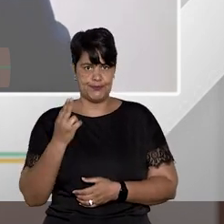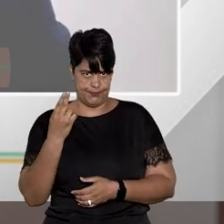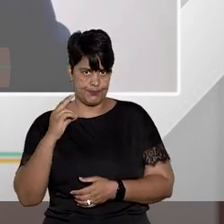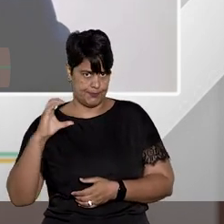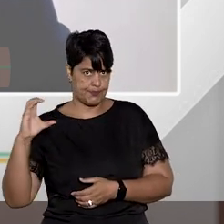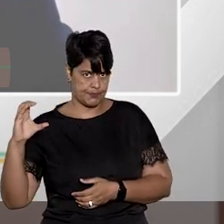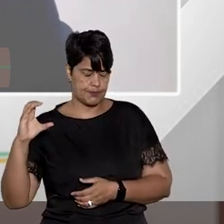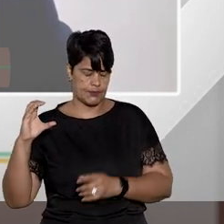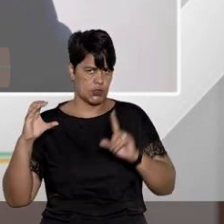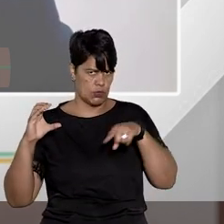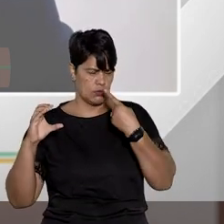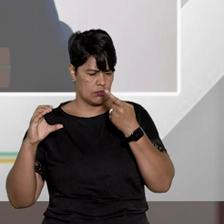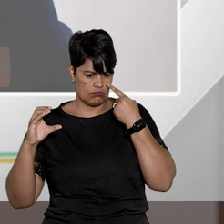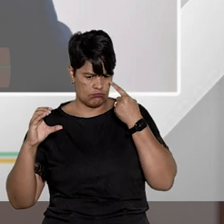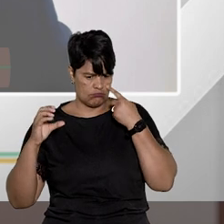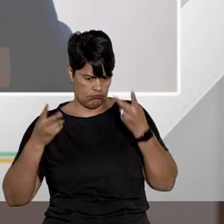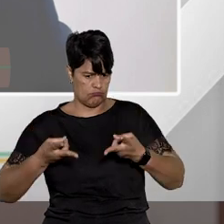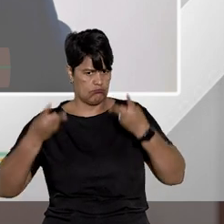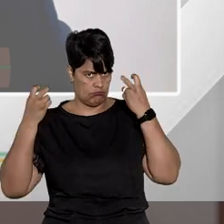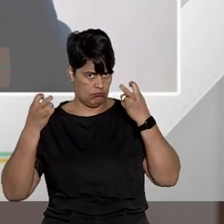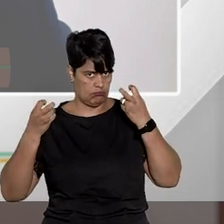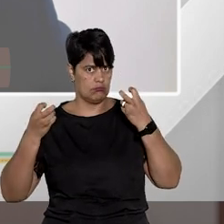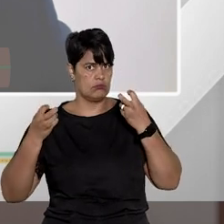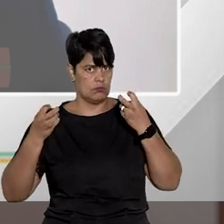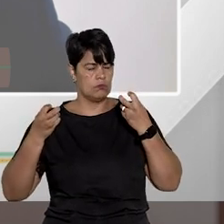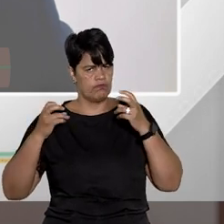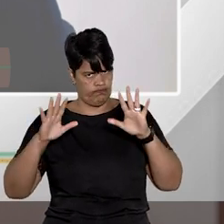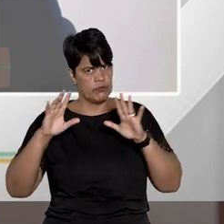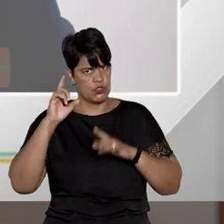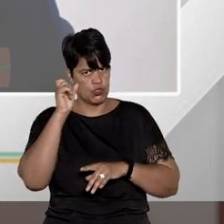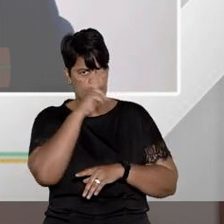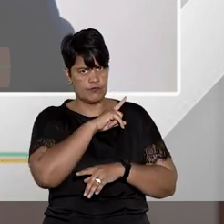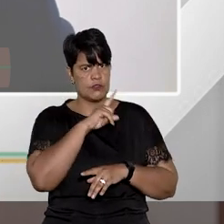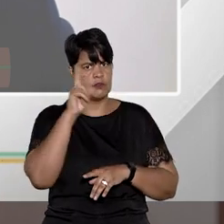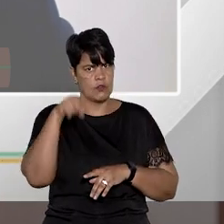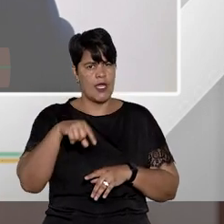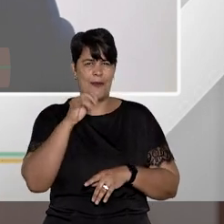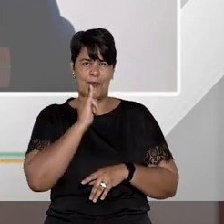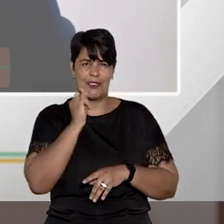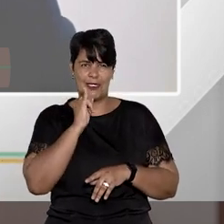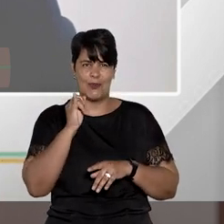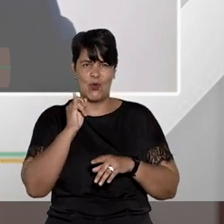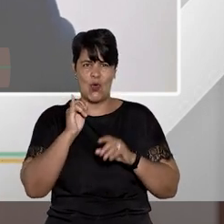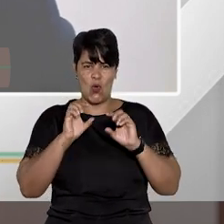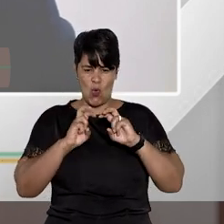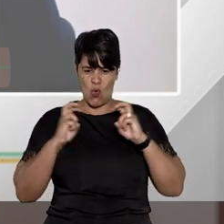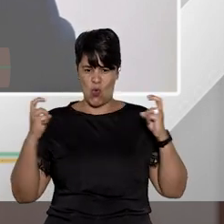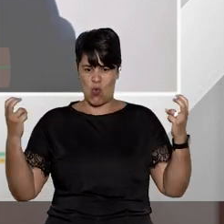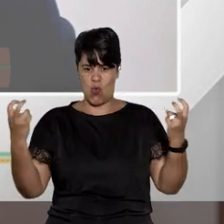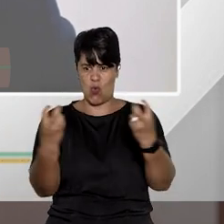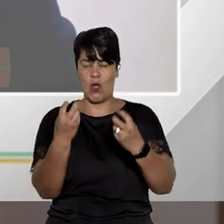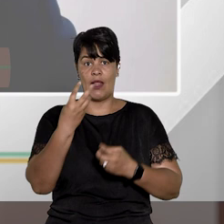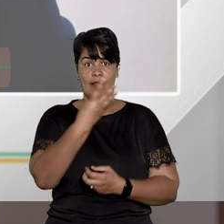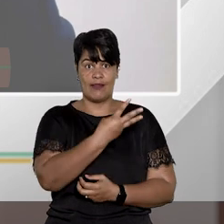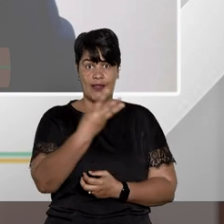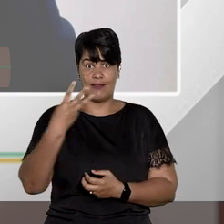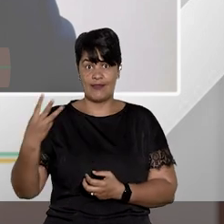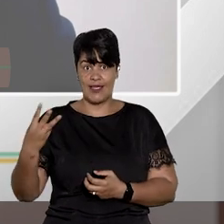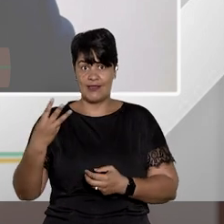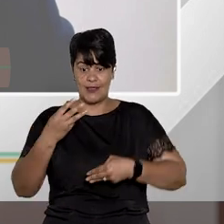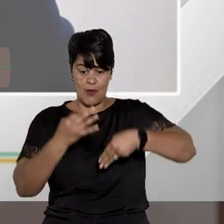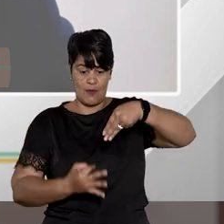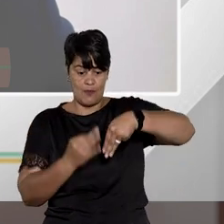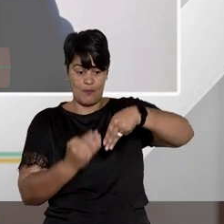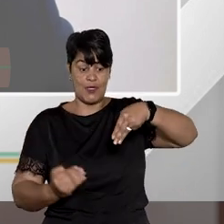é muito difícil de lidar com a realidade de 33 ministros julgando habeas corpus vindo de todos